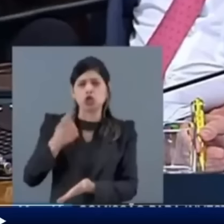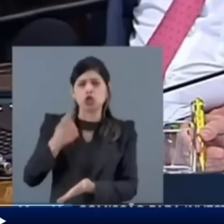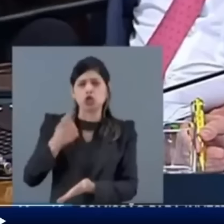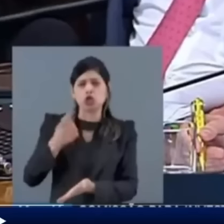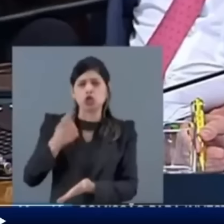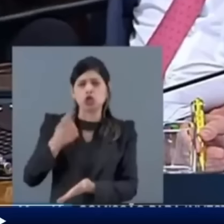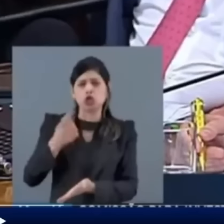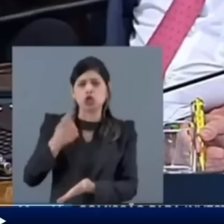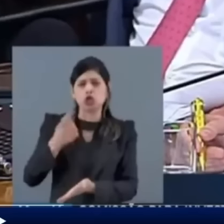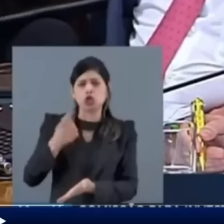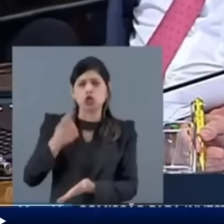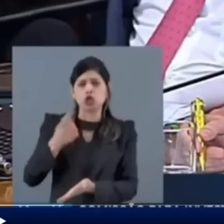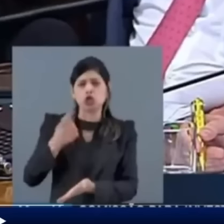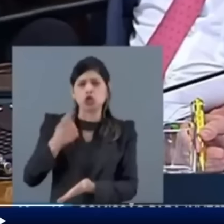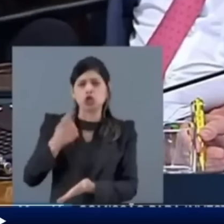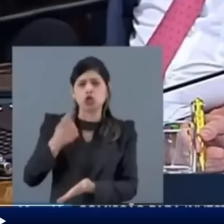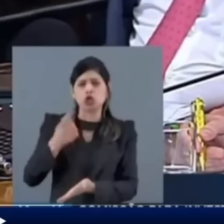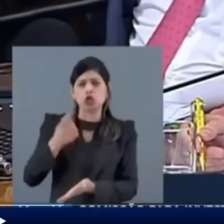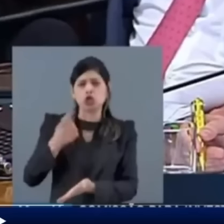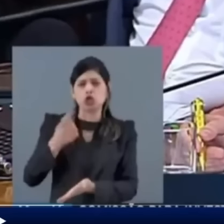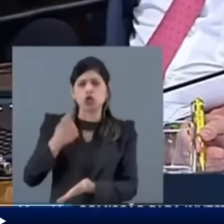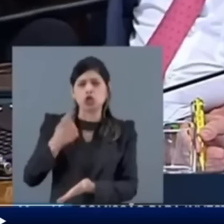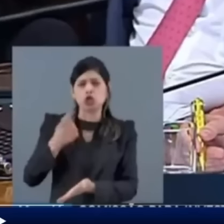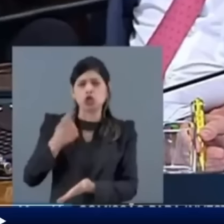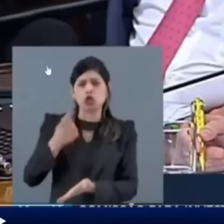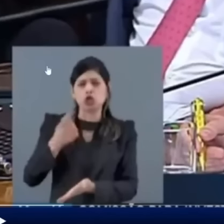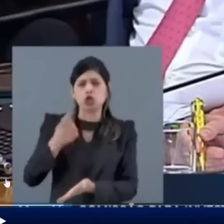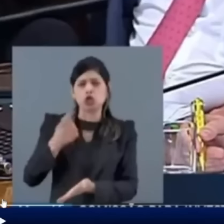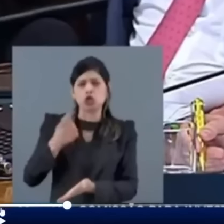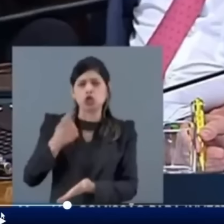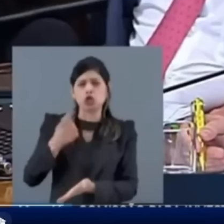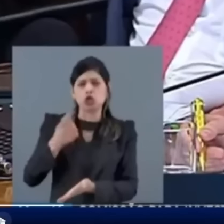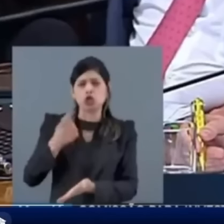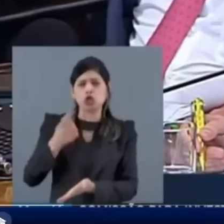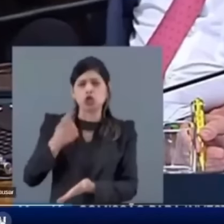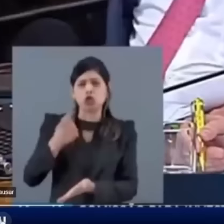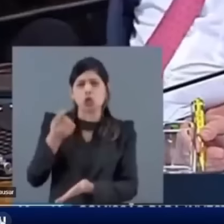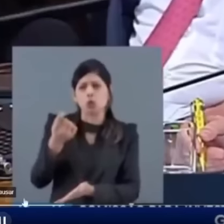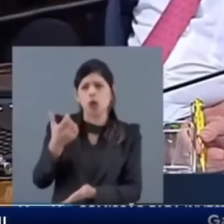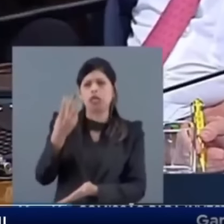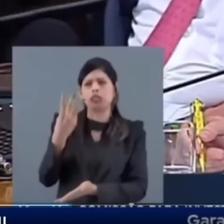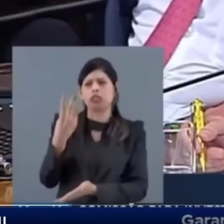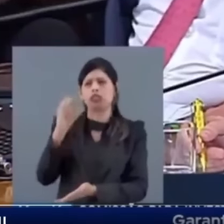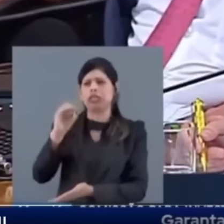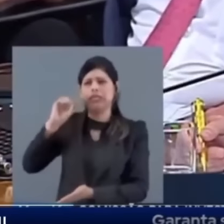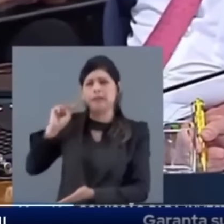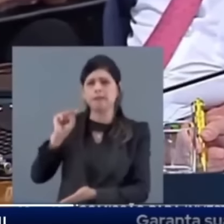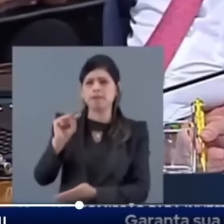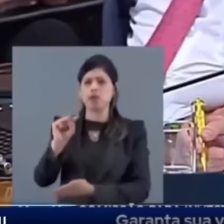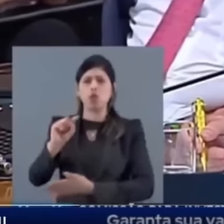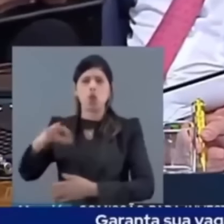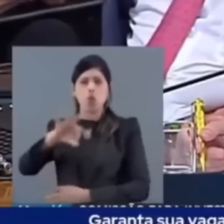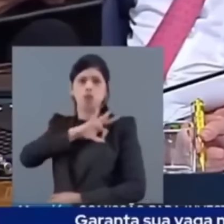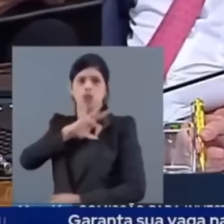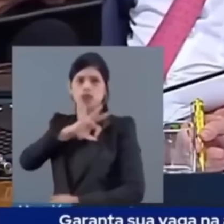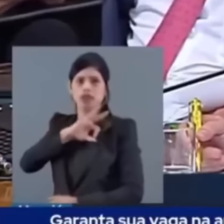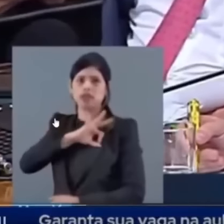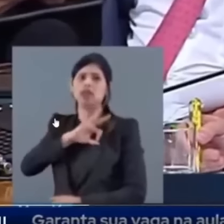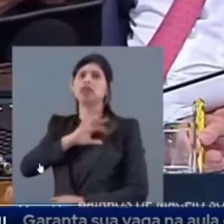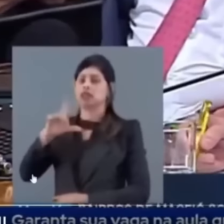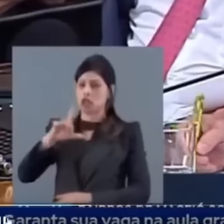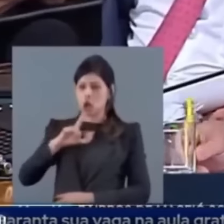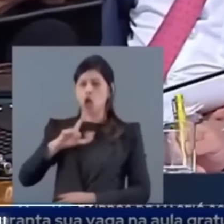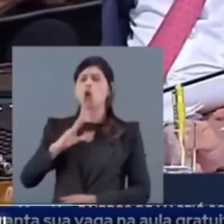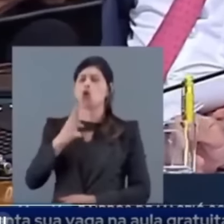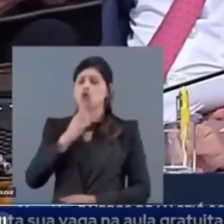aí Seu lugar É numa academia Dando aula De instrução Para o policial Não no Senado Eu tenho amigos Espalhados pelo Brasil Inteiro